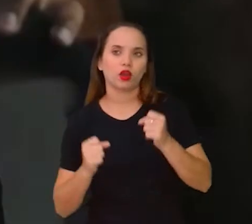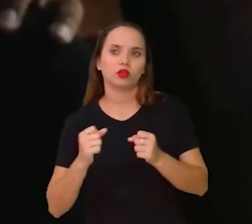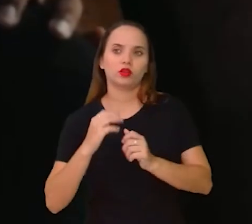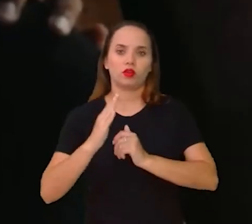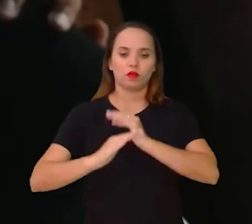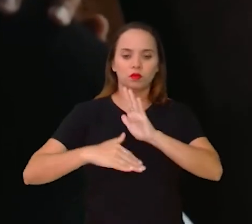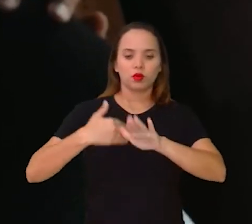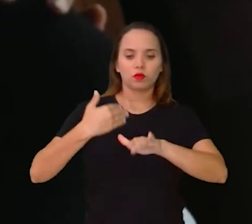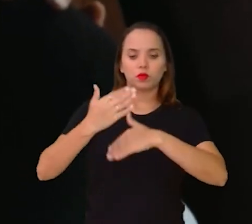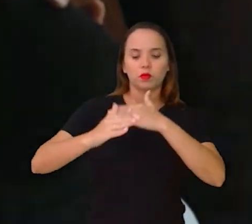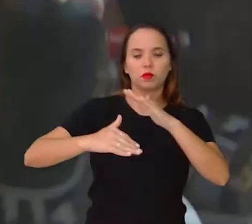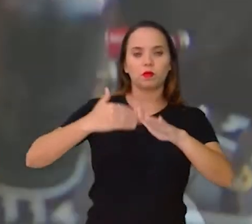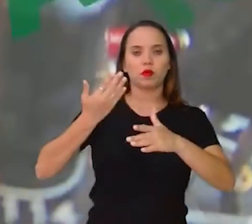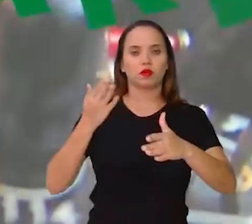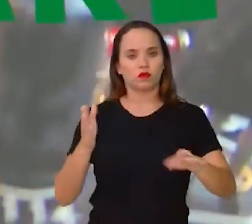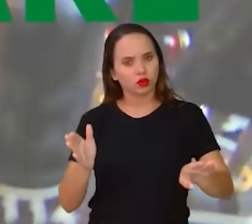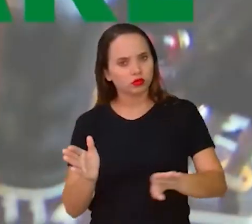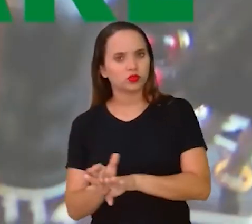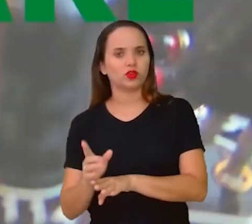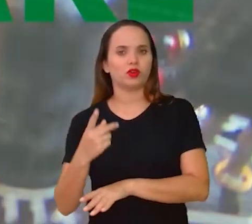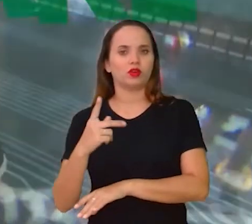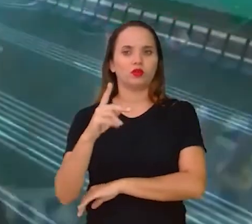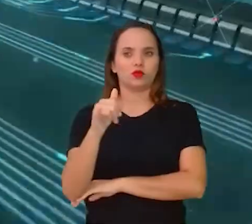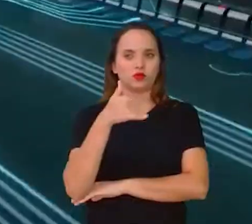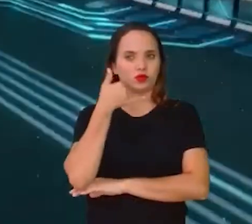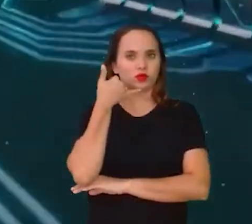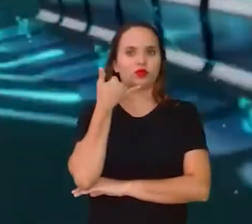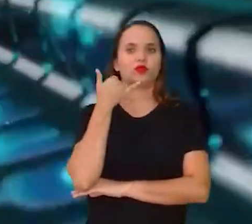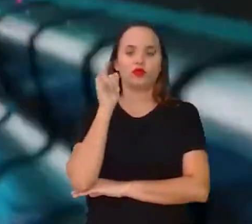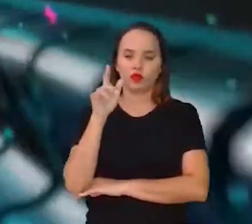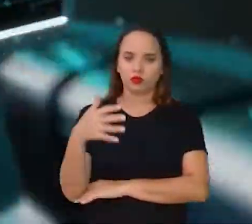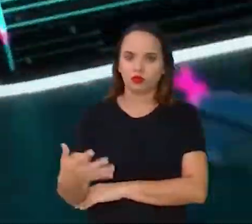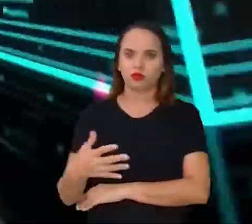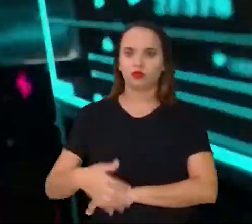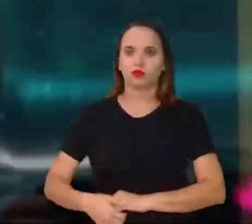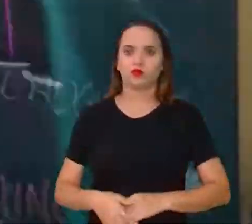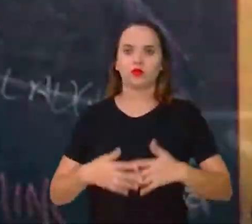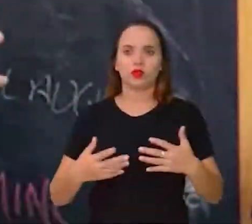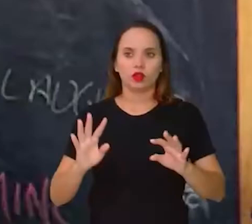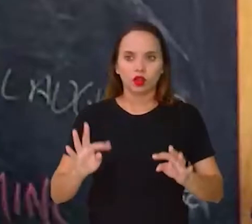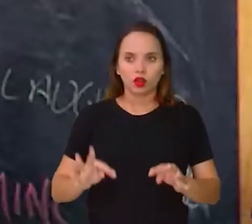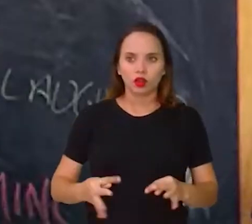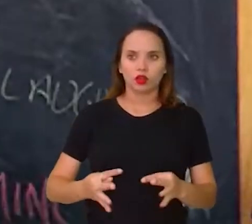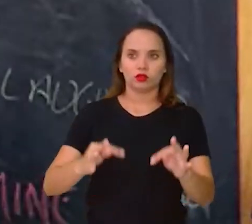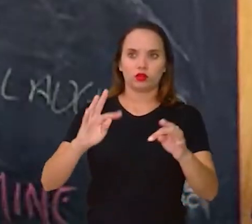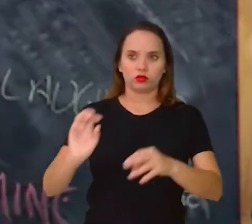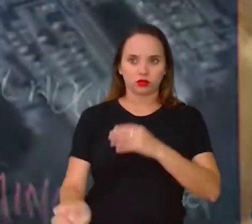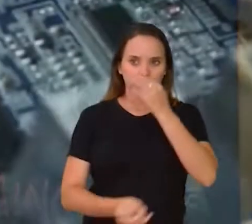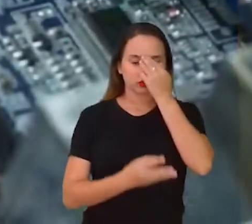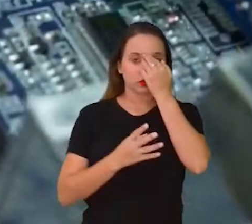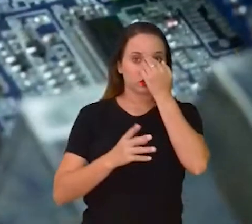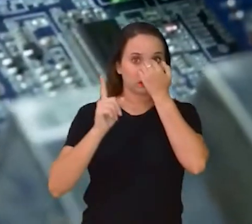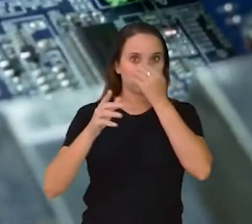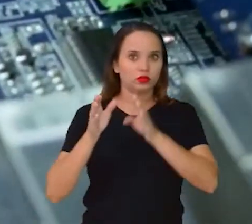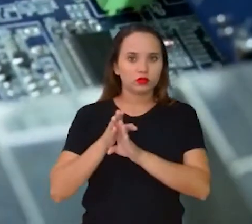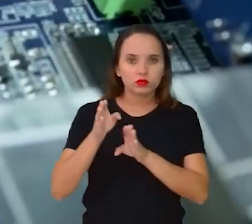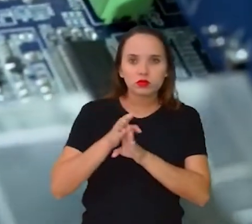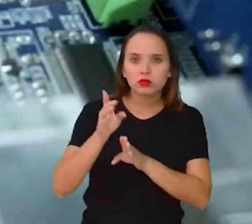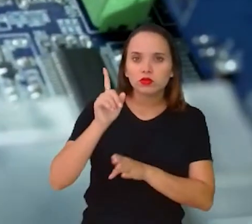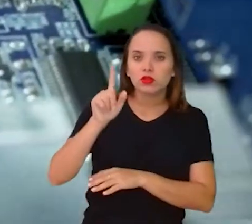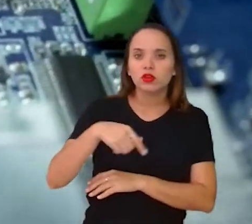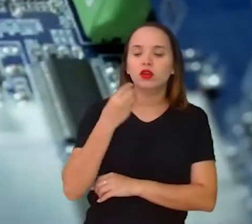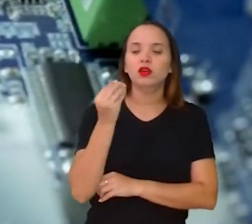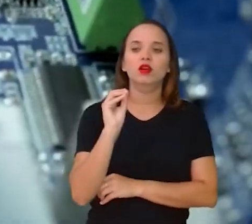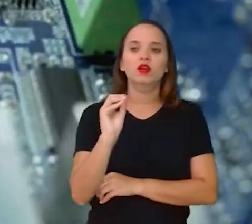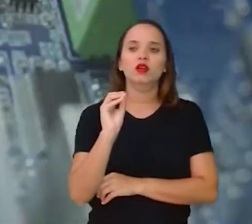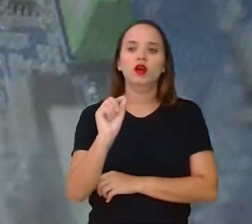celular, computador, é um hardware. Em tecnologia da informação, o conceito se aplica a componentes de